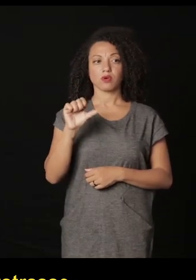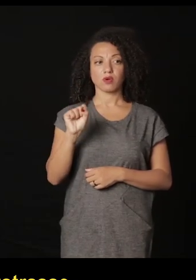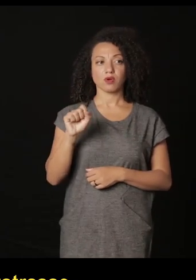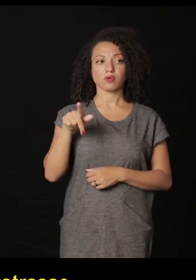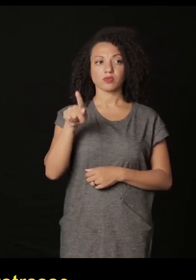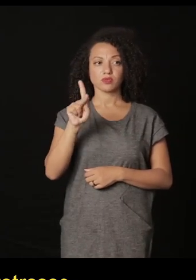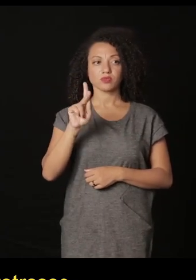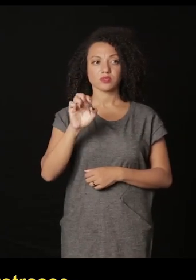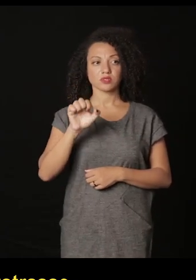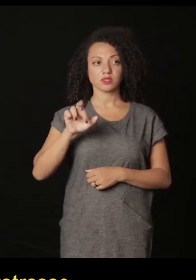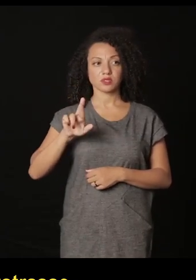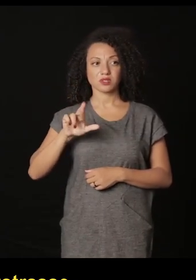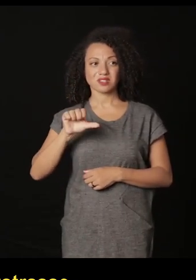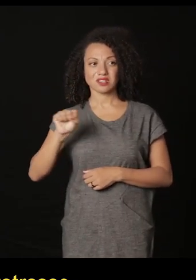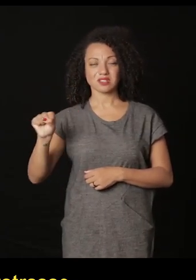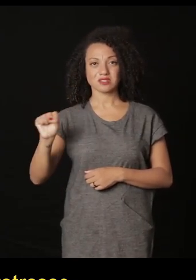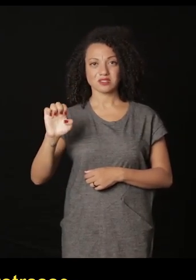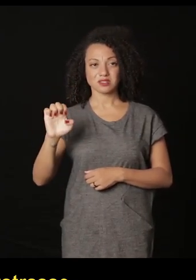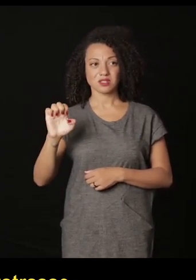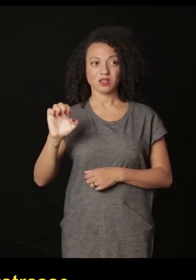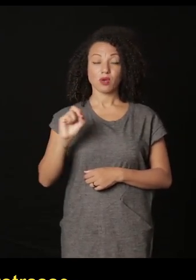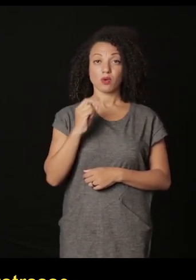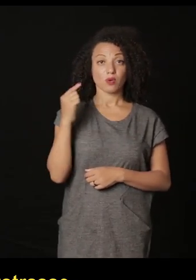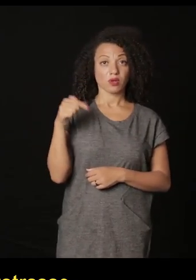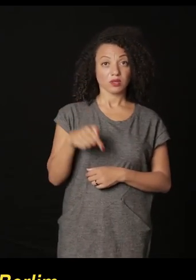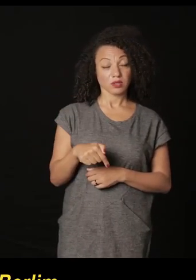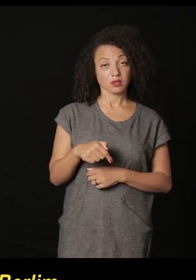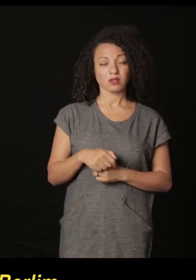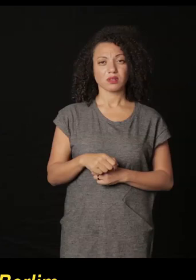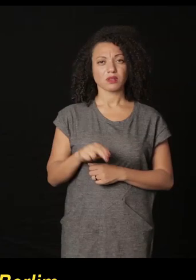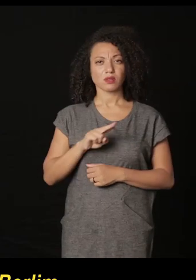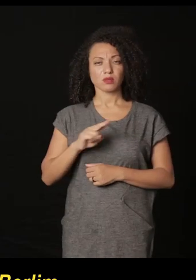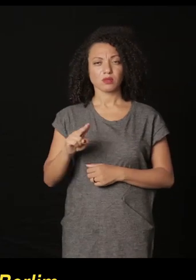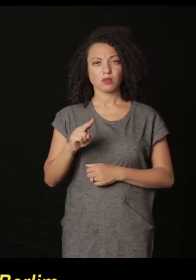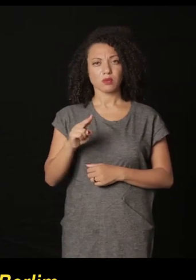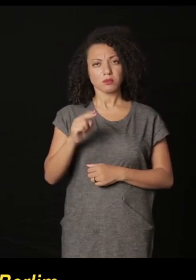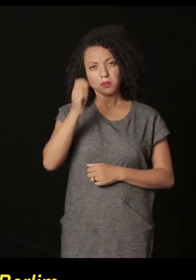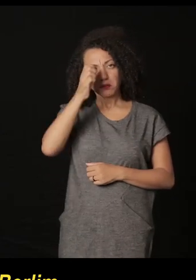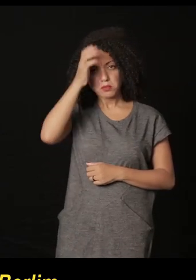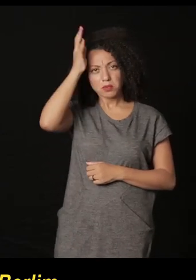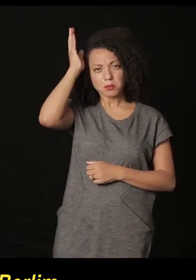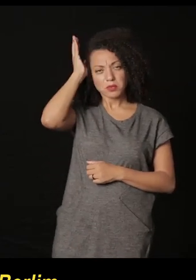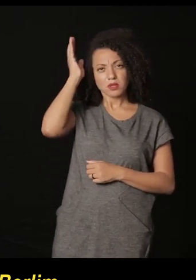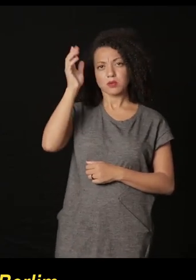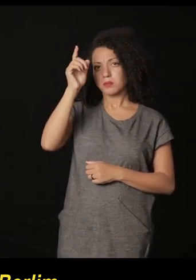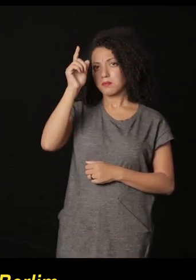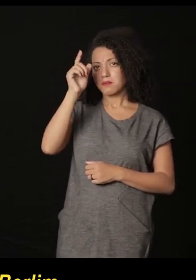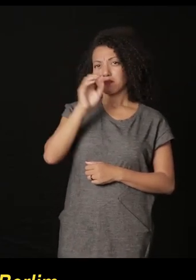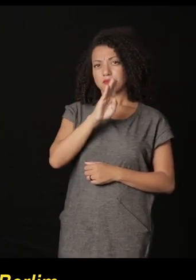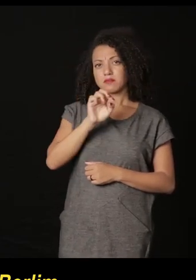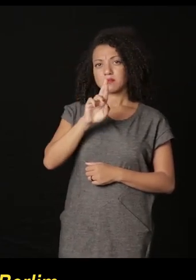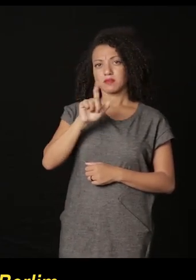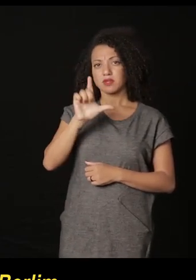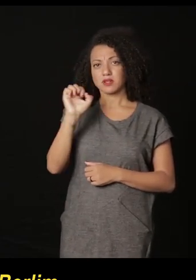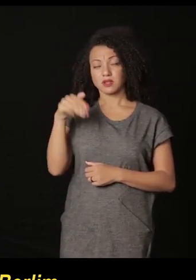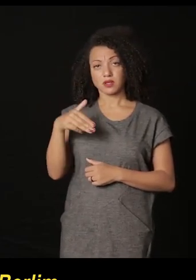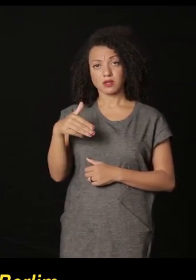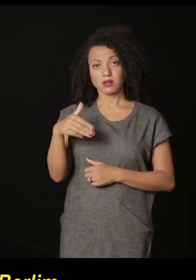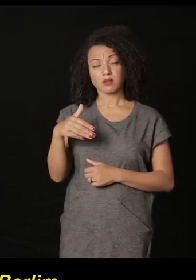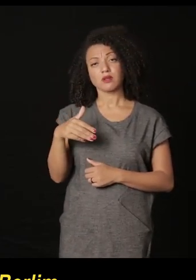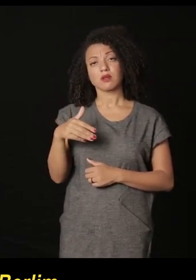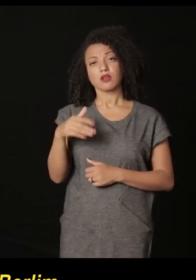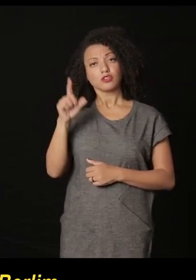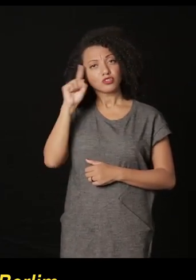exemplo ou aqui se chama os bombeiros de Berlim